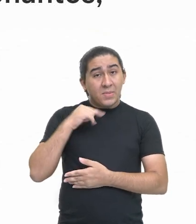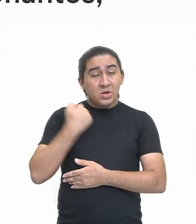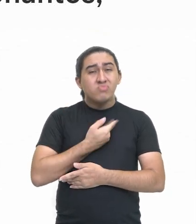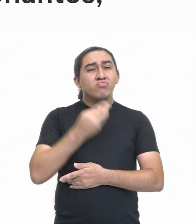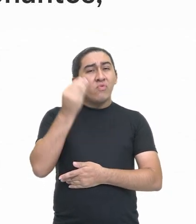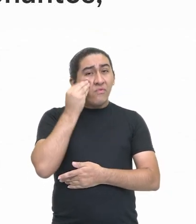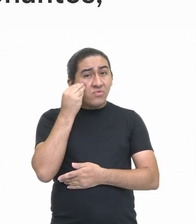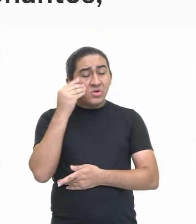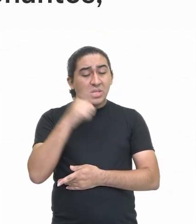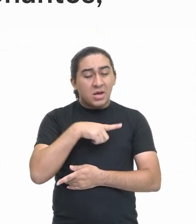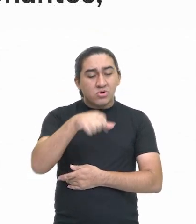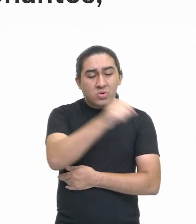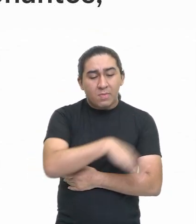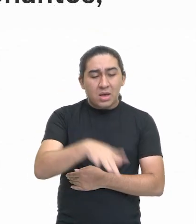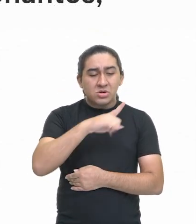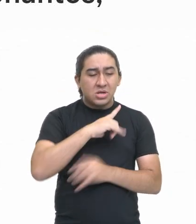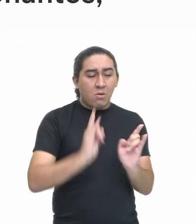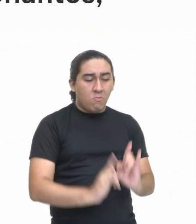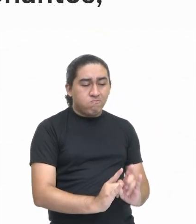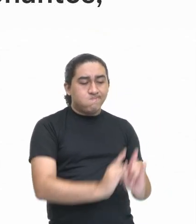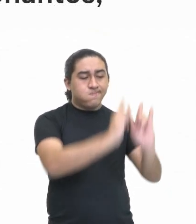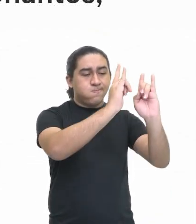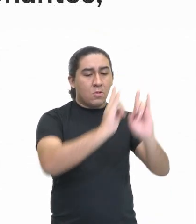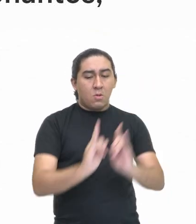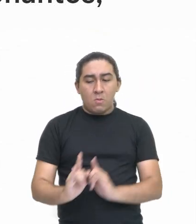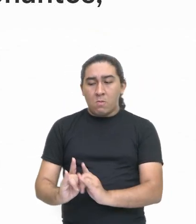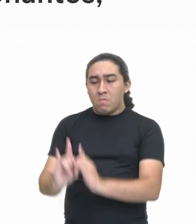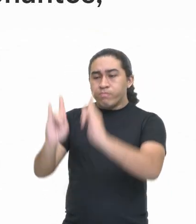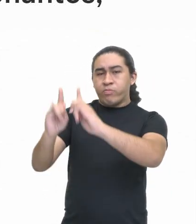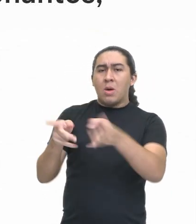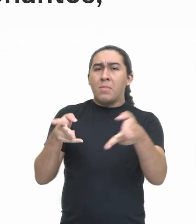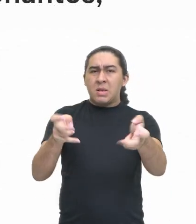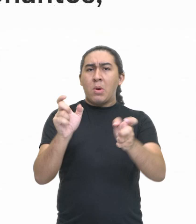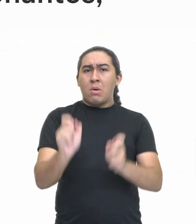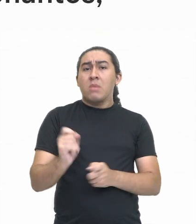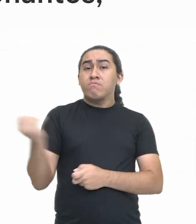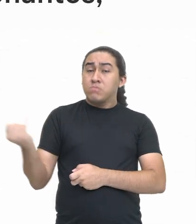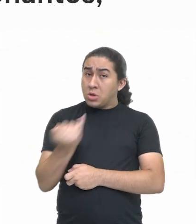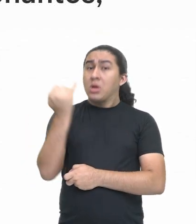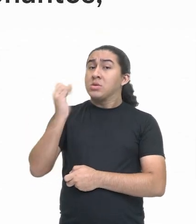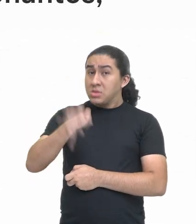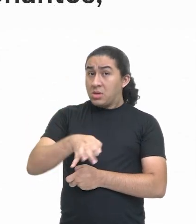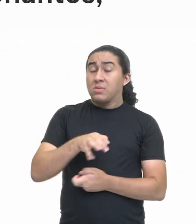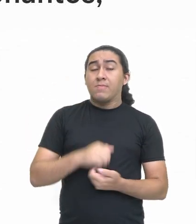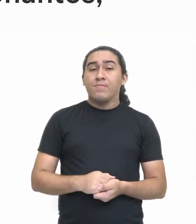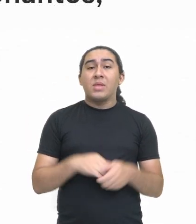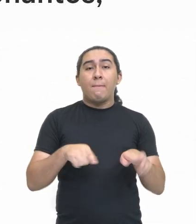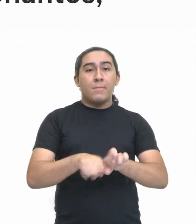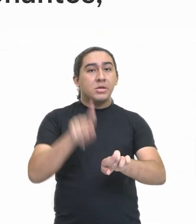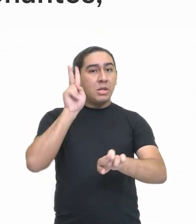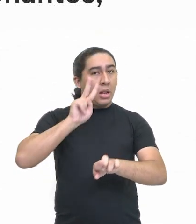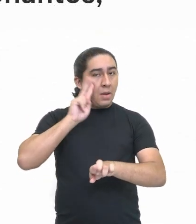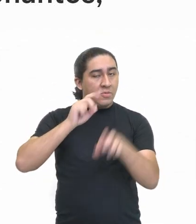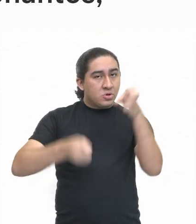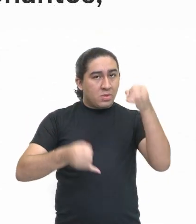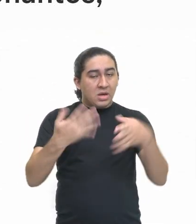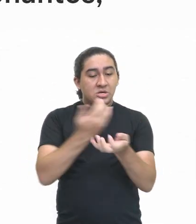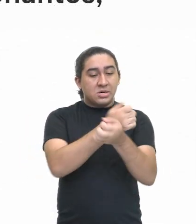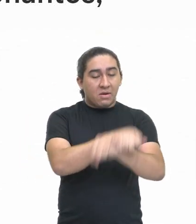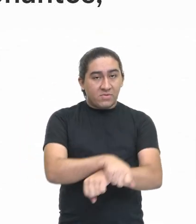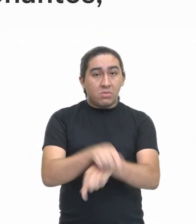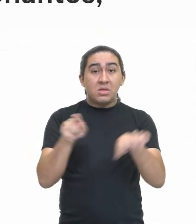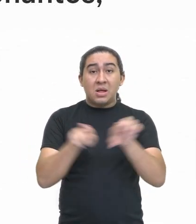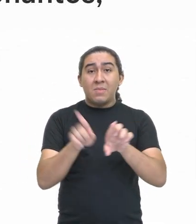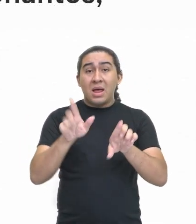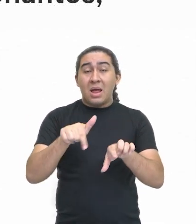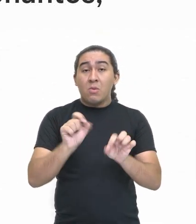daquele templo lá com as colunas, você viu a imponência do templo, né? Mas, lembra que eu citei pra vocês que a escravidão também